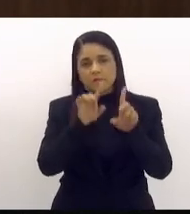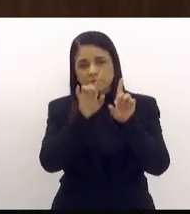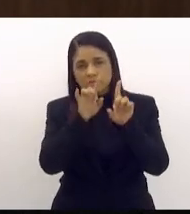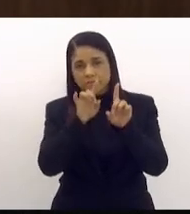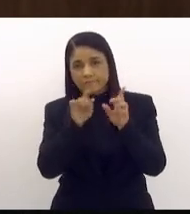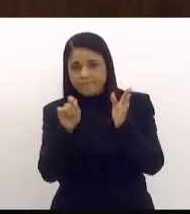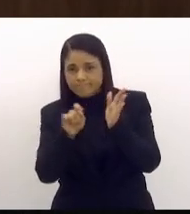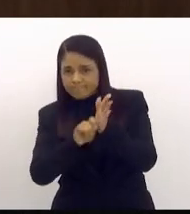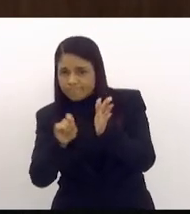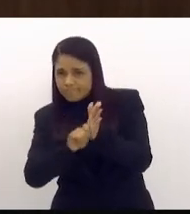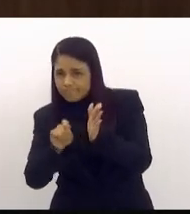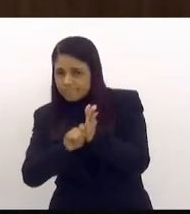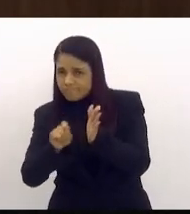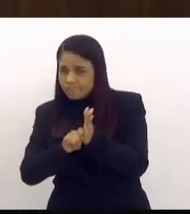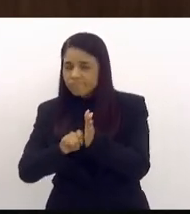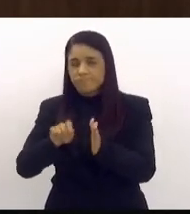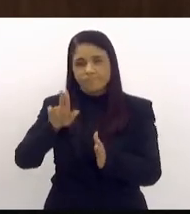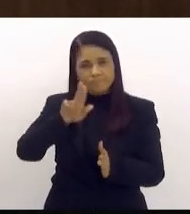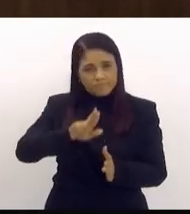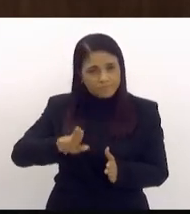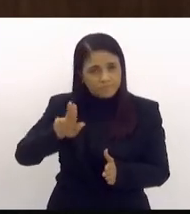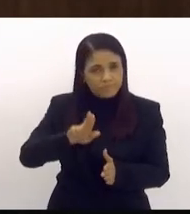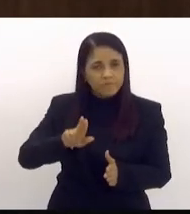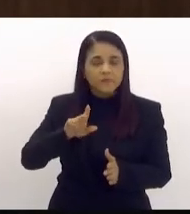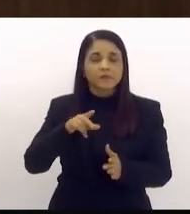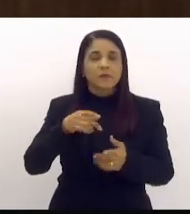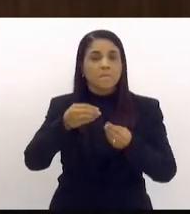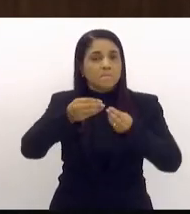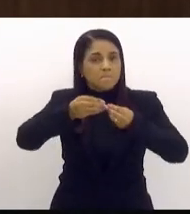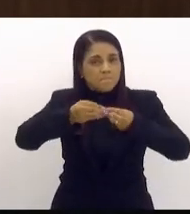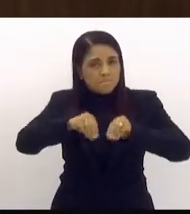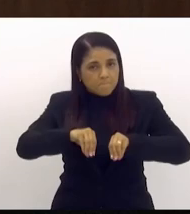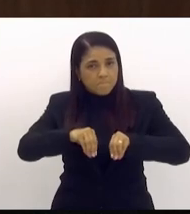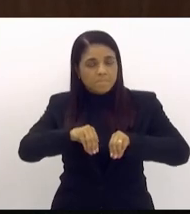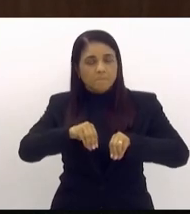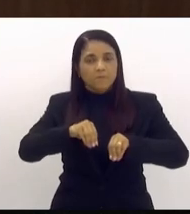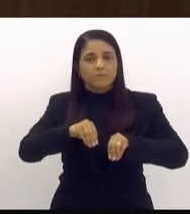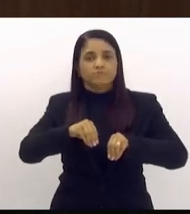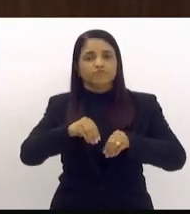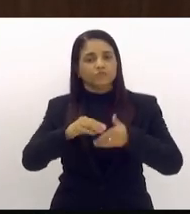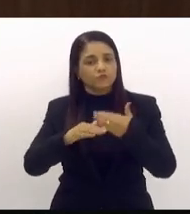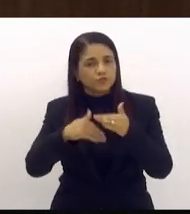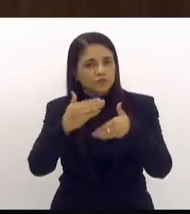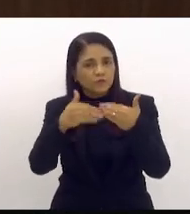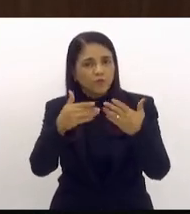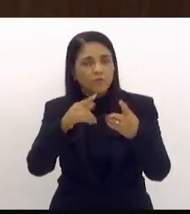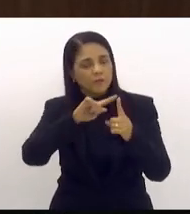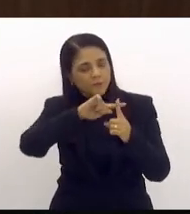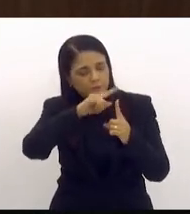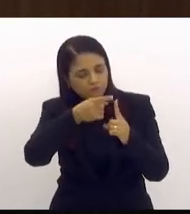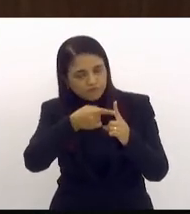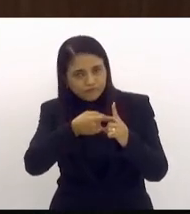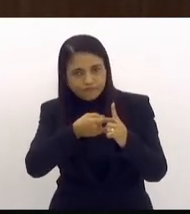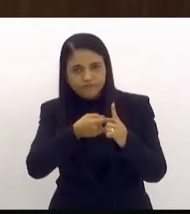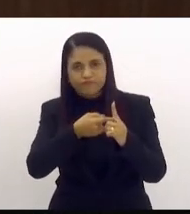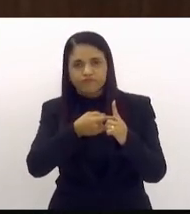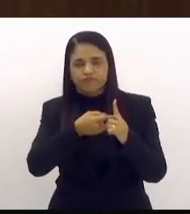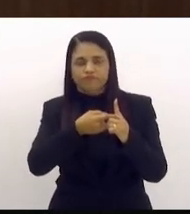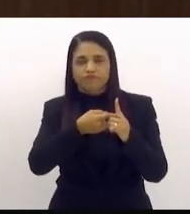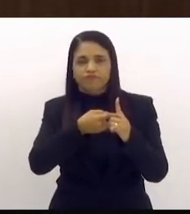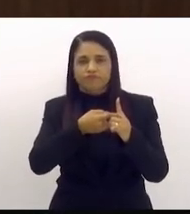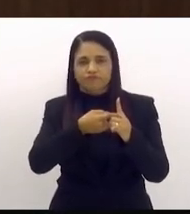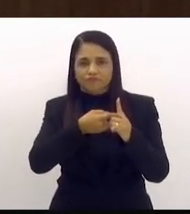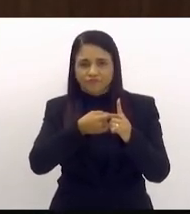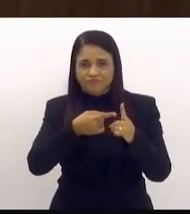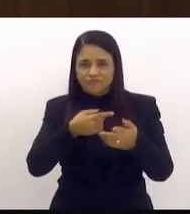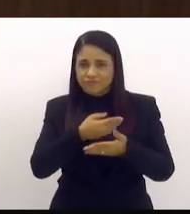o terrível uso de drogas ilícitas prejudica o desenvolvimento saudável na